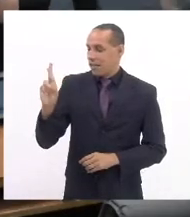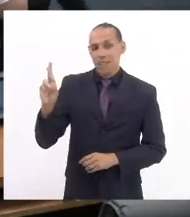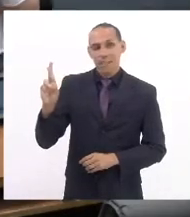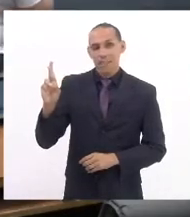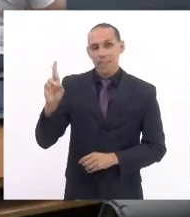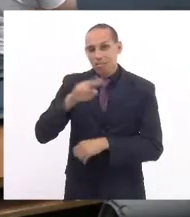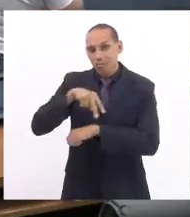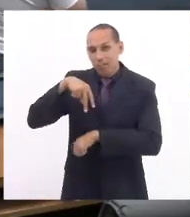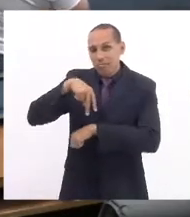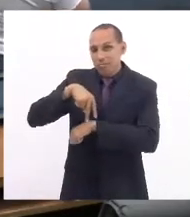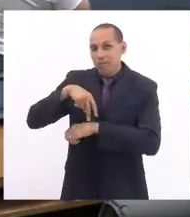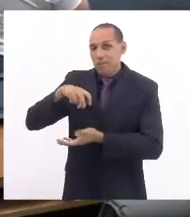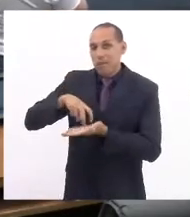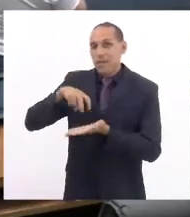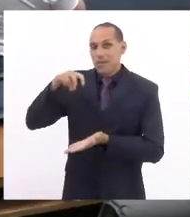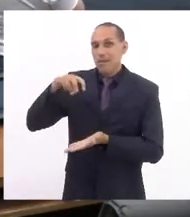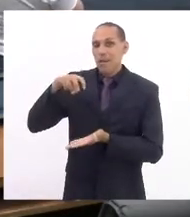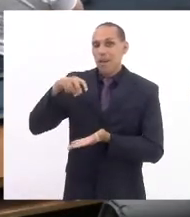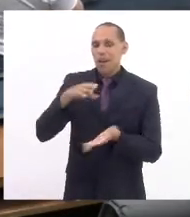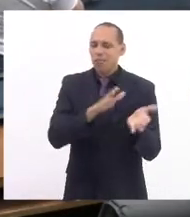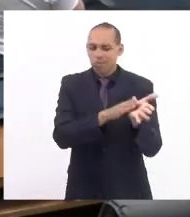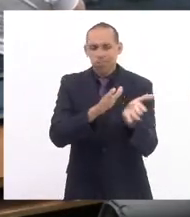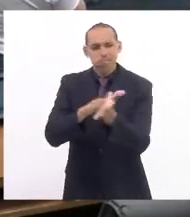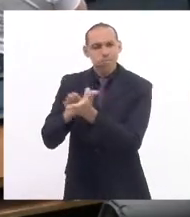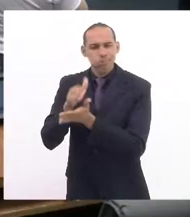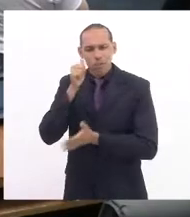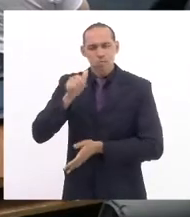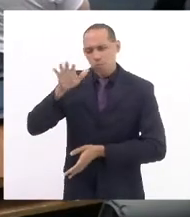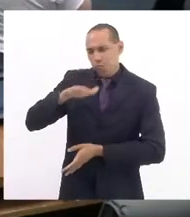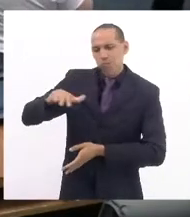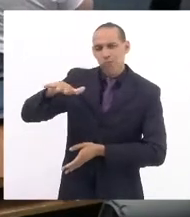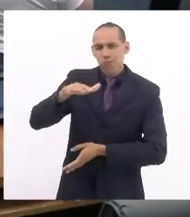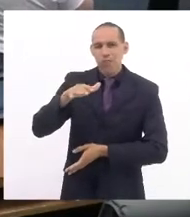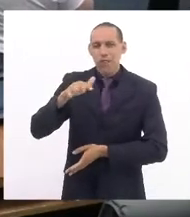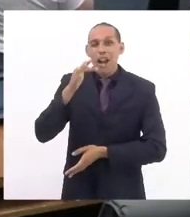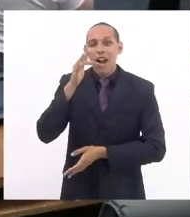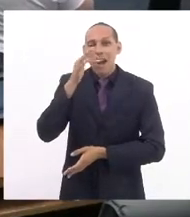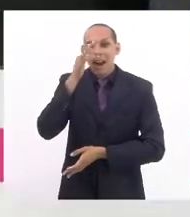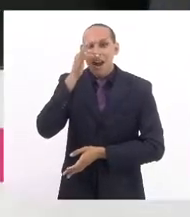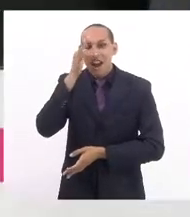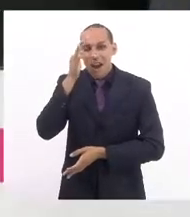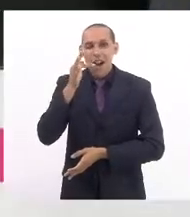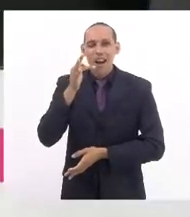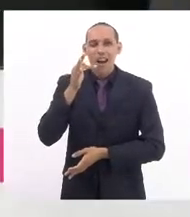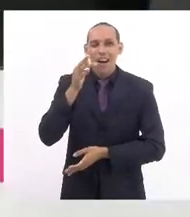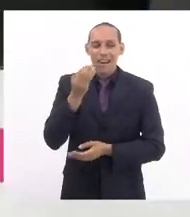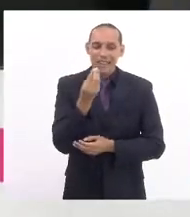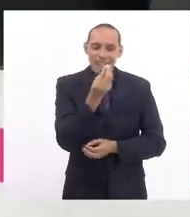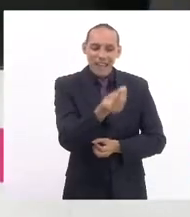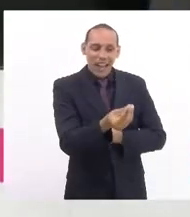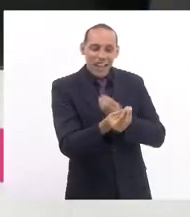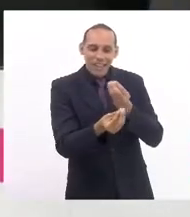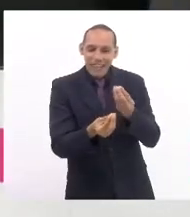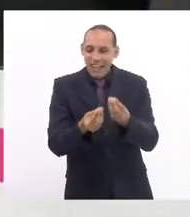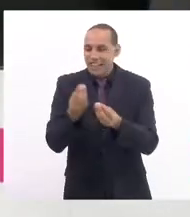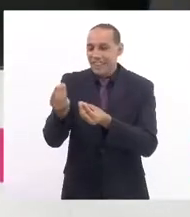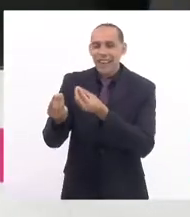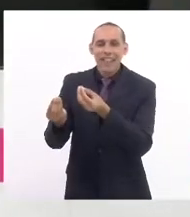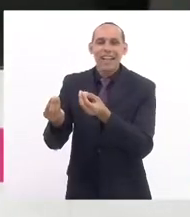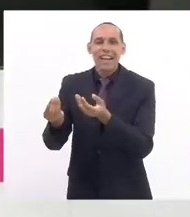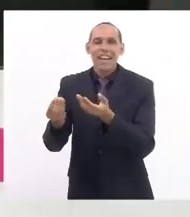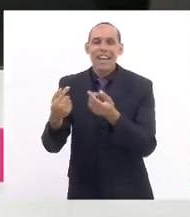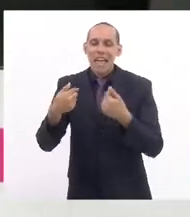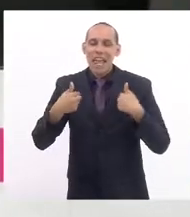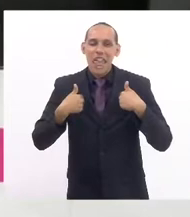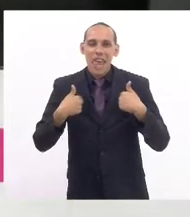inicial, fez uma saudação às mulheres, entregou uma rosa a qual eu dediquei também a todas as